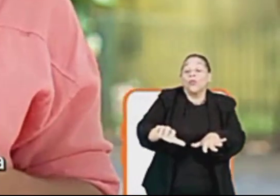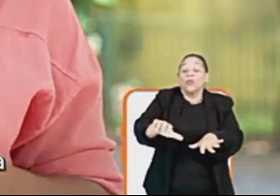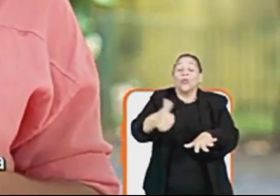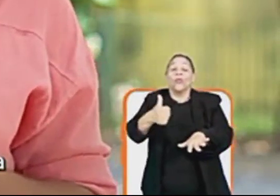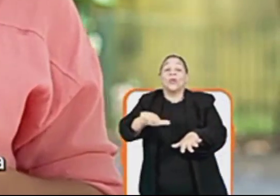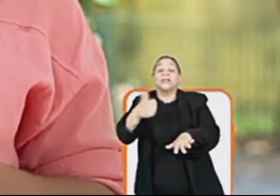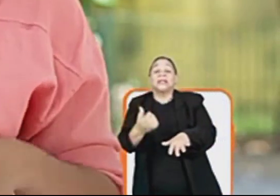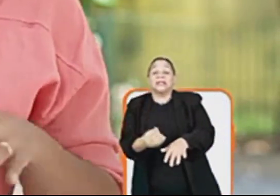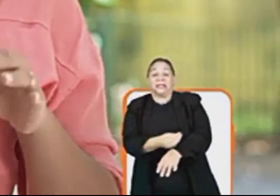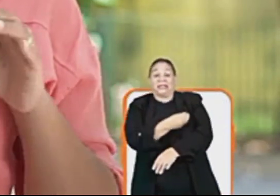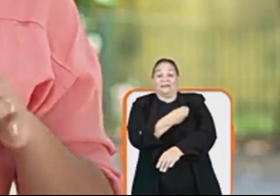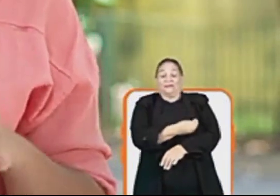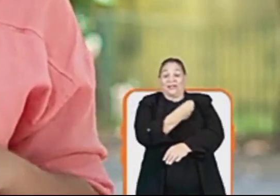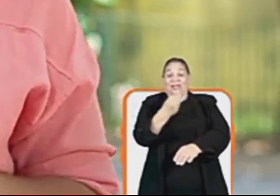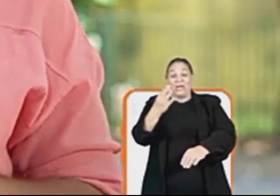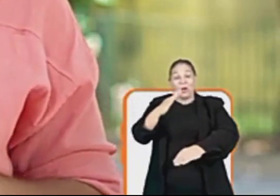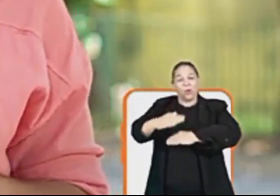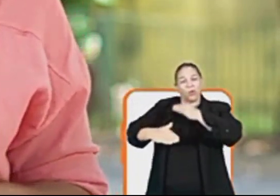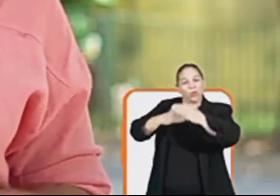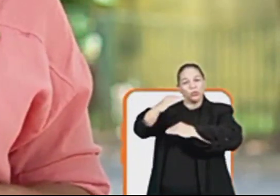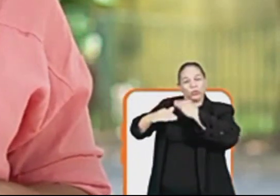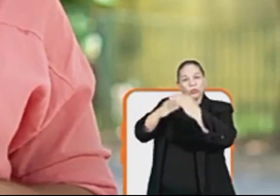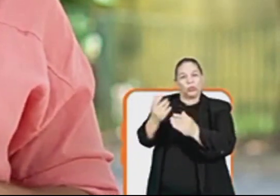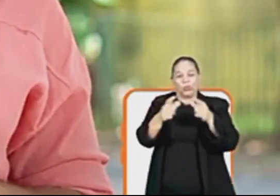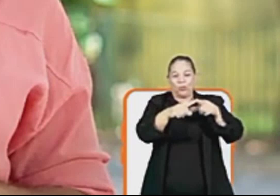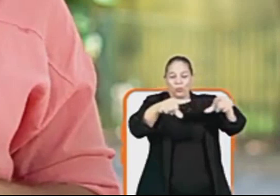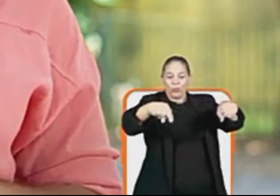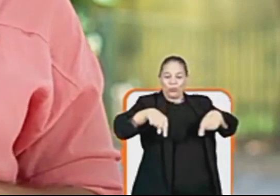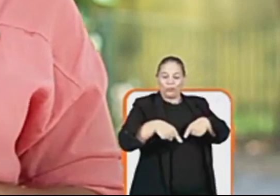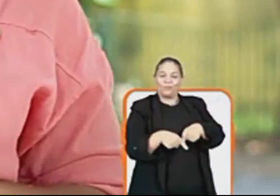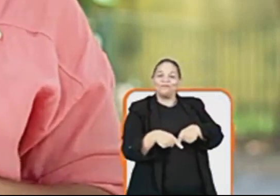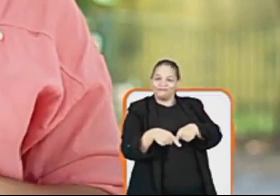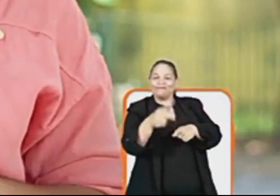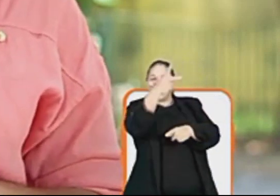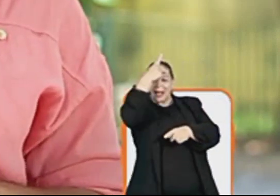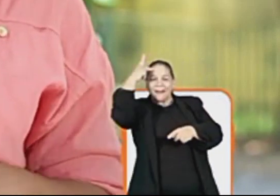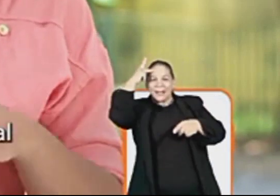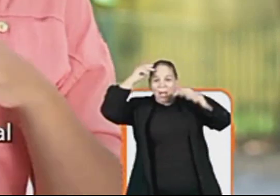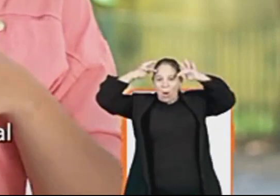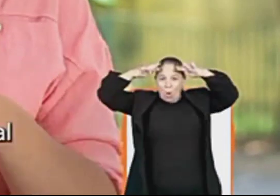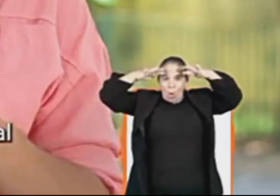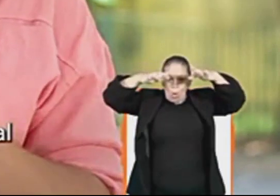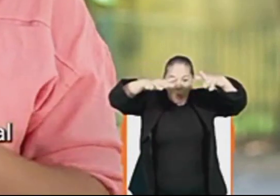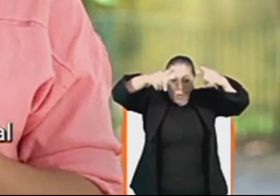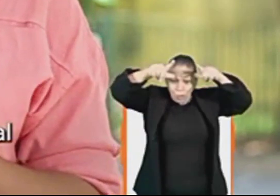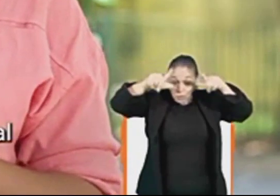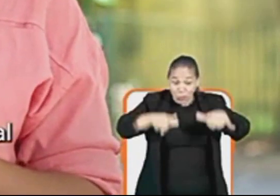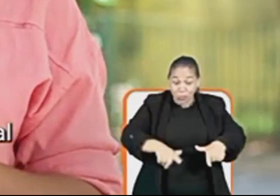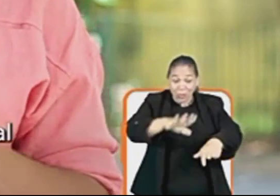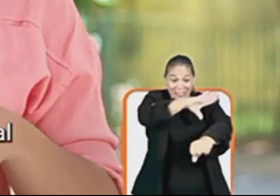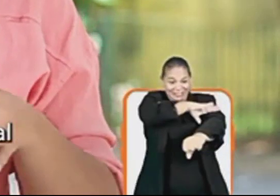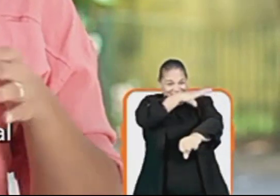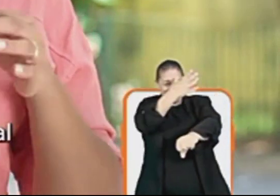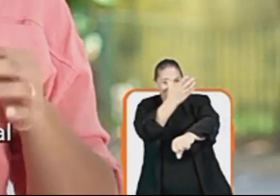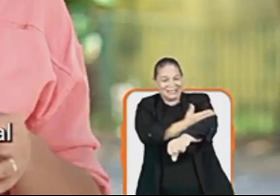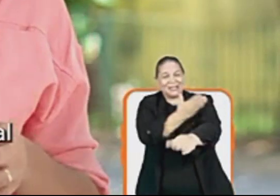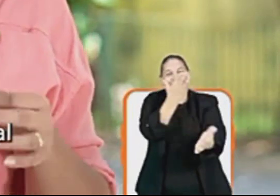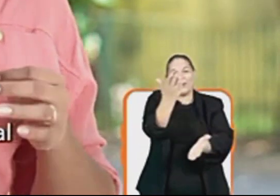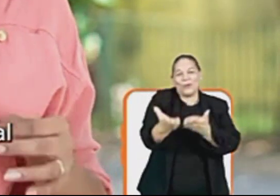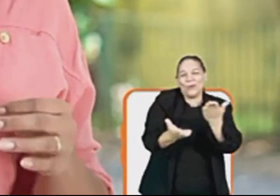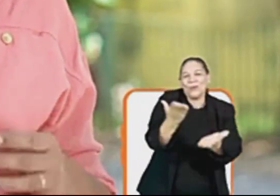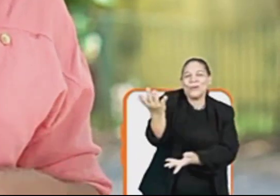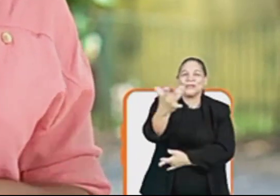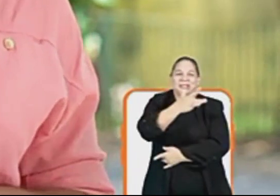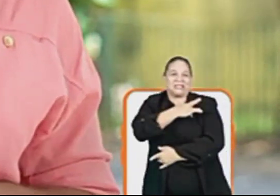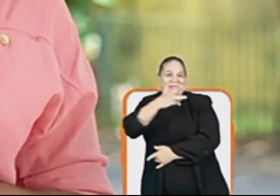qualidade de vida Vamos construir um centro multidisciplinar para pessoas autistas Um lugar que vai cuidar de maneira integral da